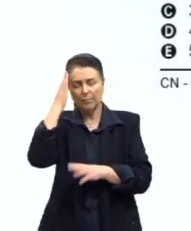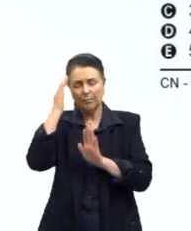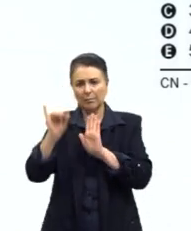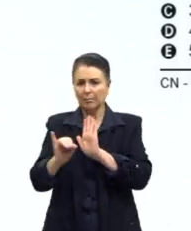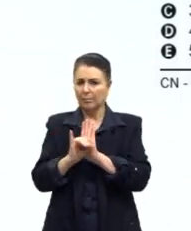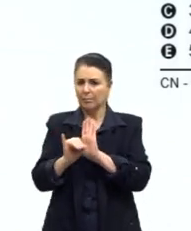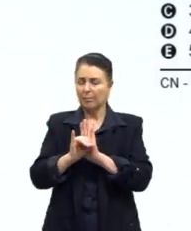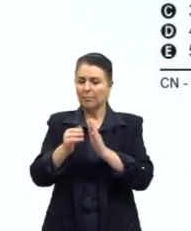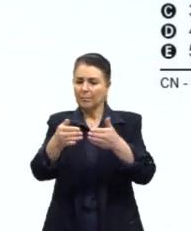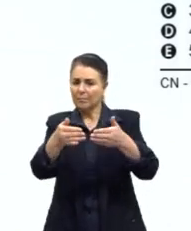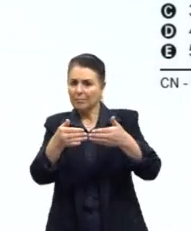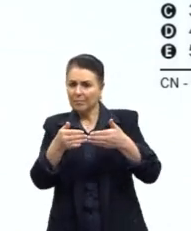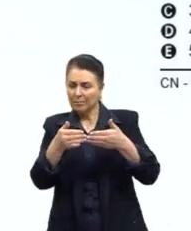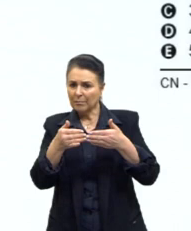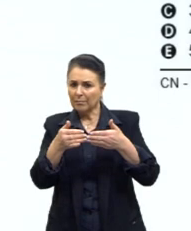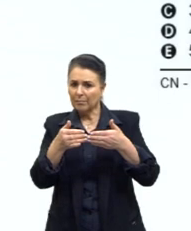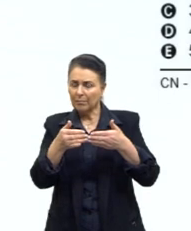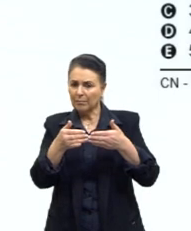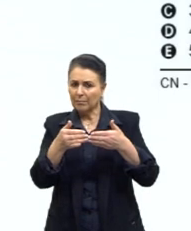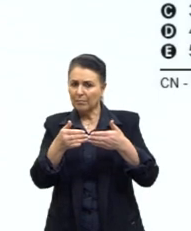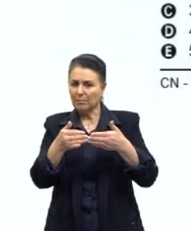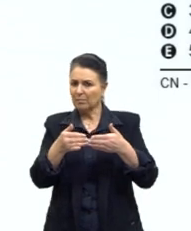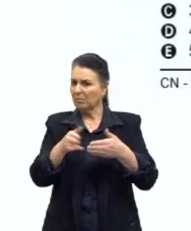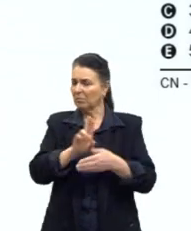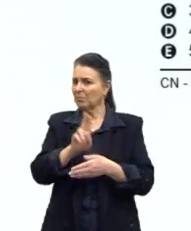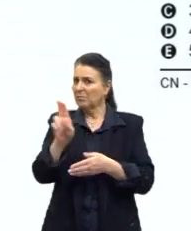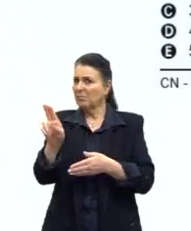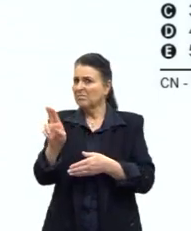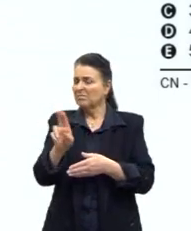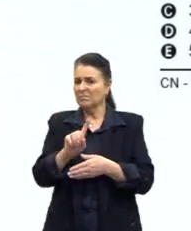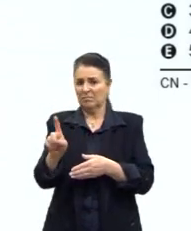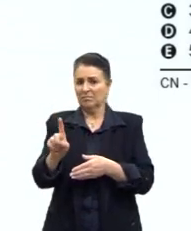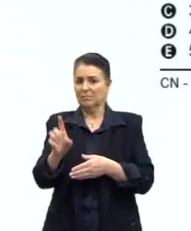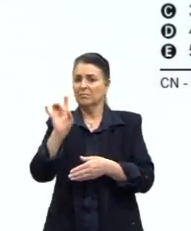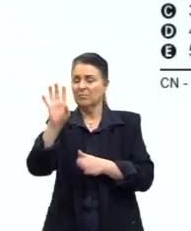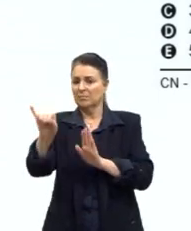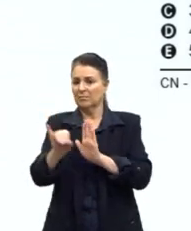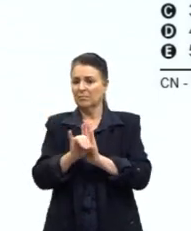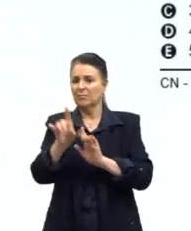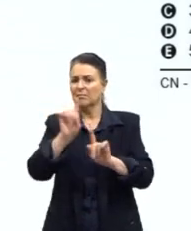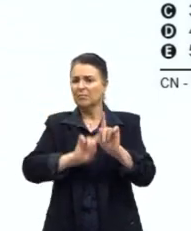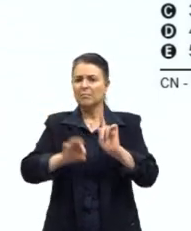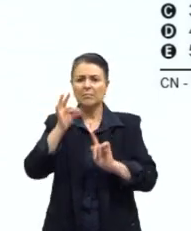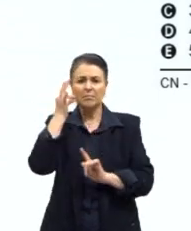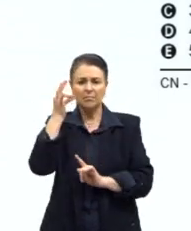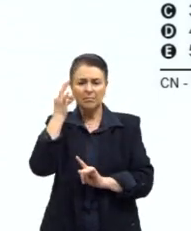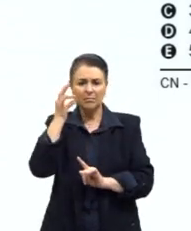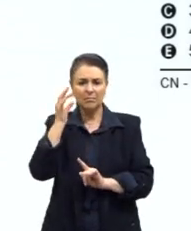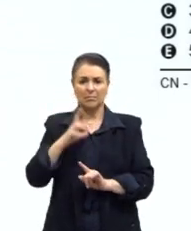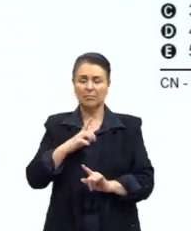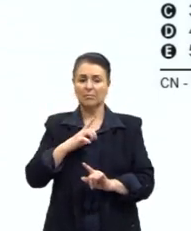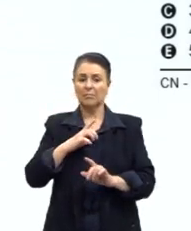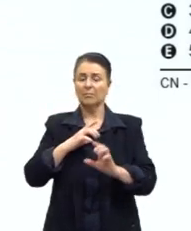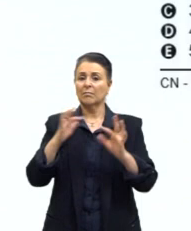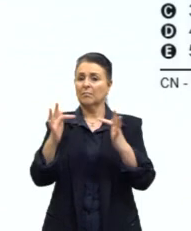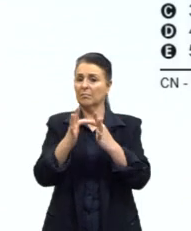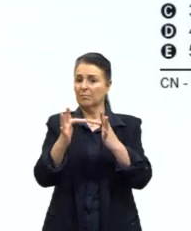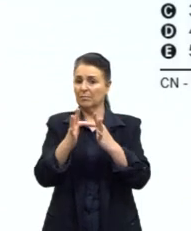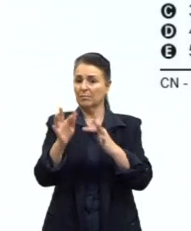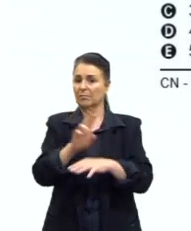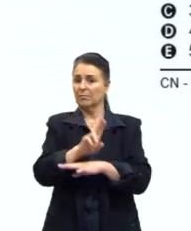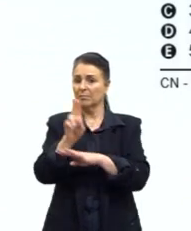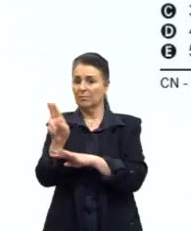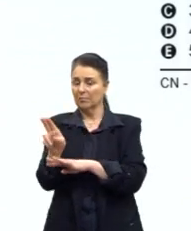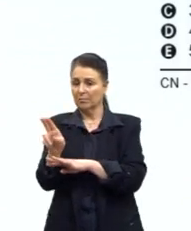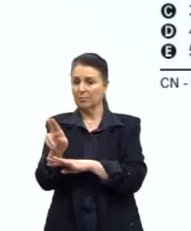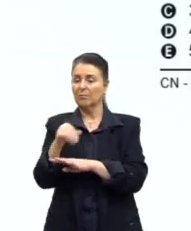pedir para você dar nome? Dificilmente vai pedir o nome. Alguns vestibulares até cobram a nomenclatura em si, mas é muito mais